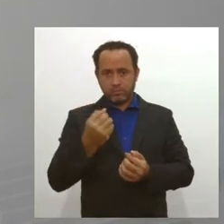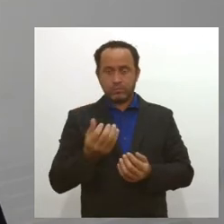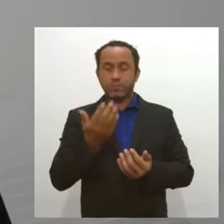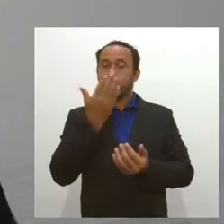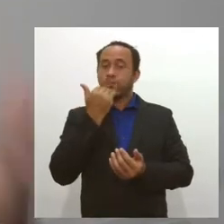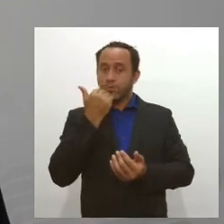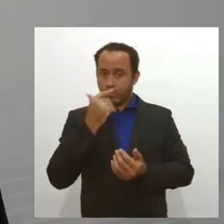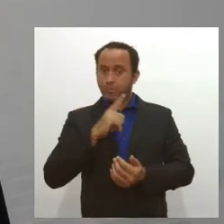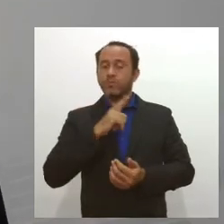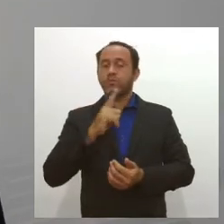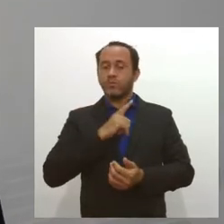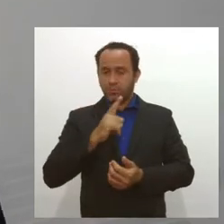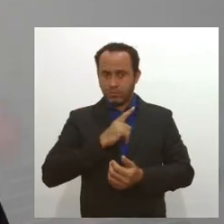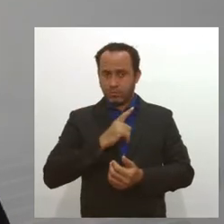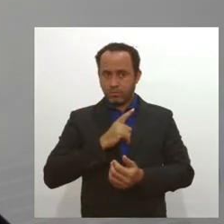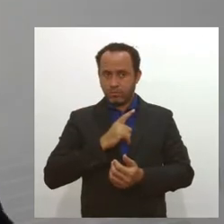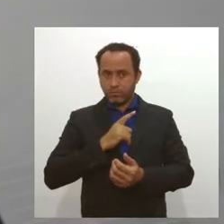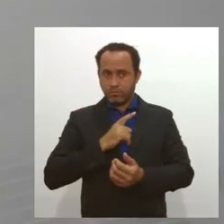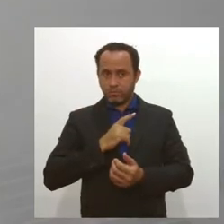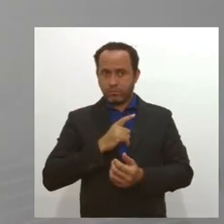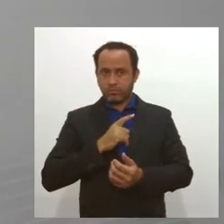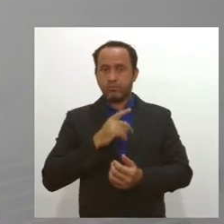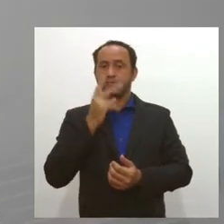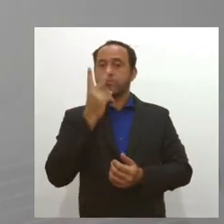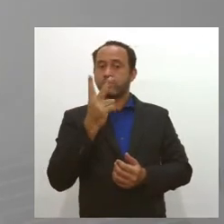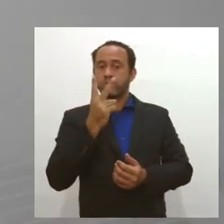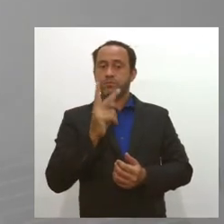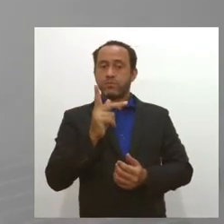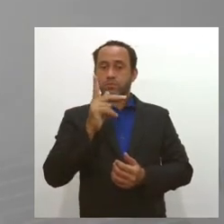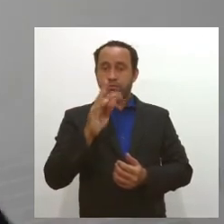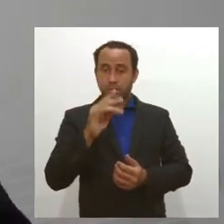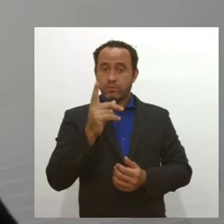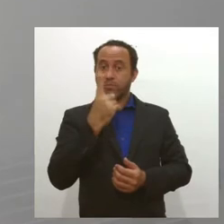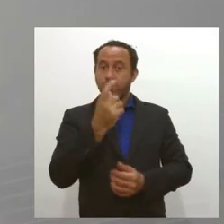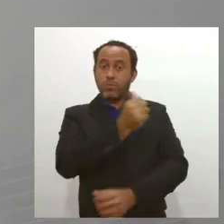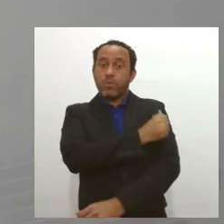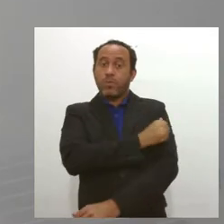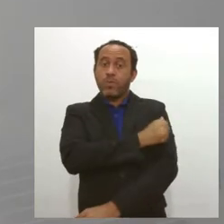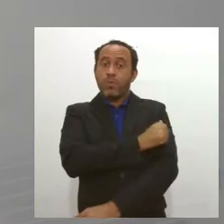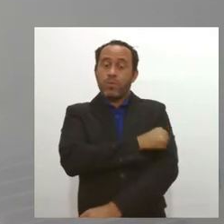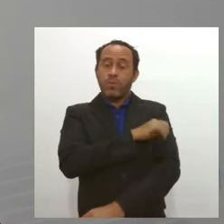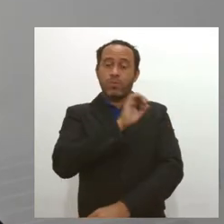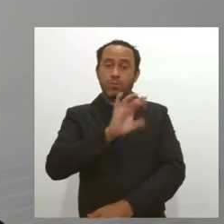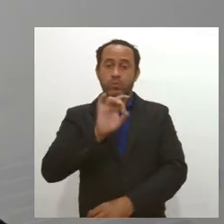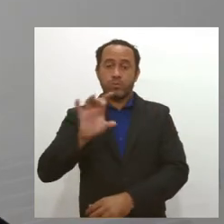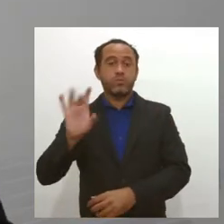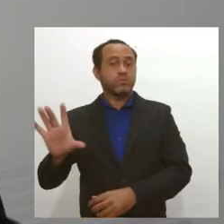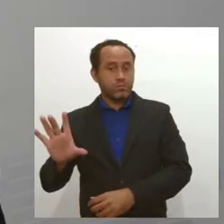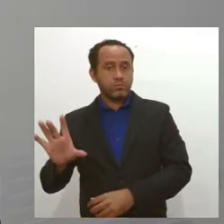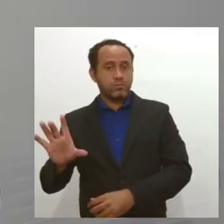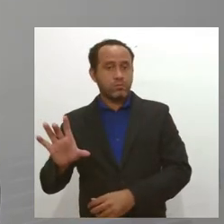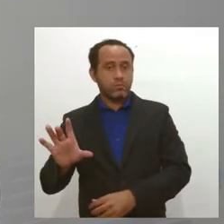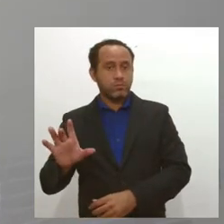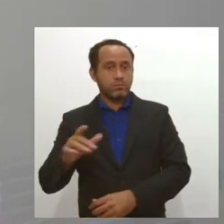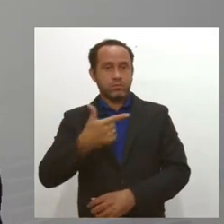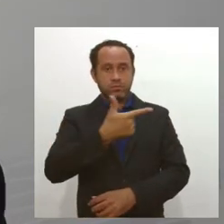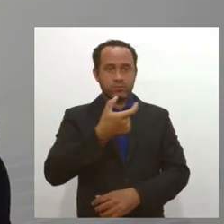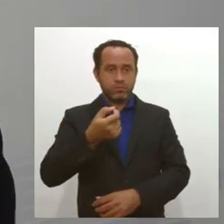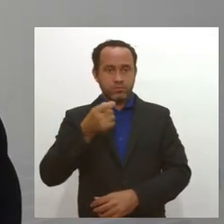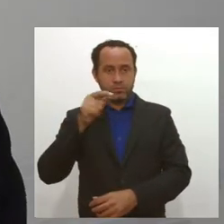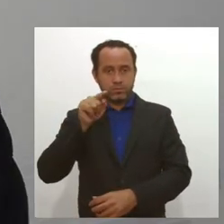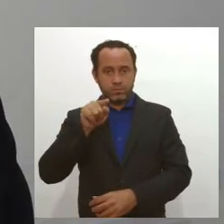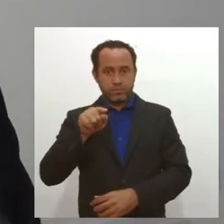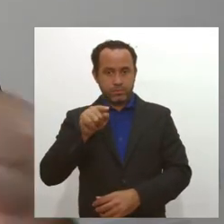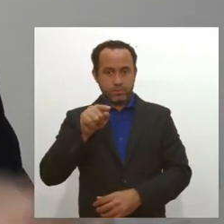alimento. Kit com 20 itens e 2 quilos de proteína por aluno. Um outro momento, 20 mil sergipanos